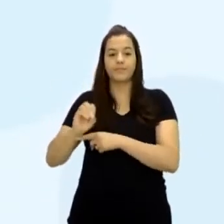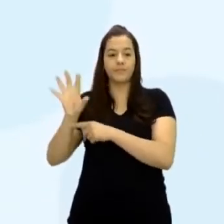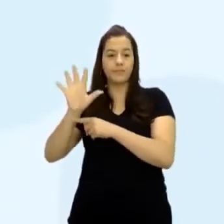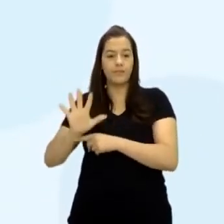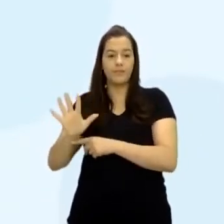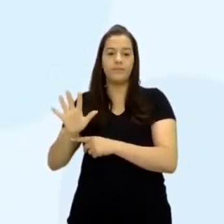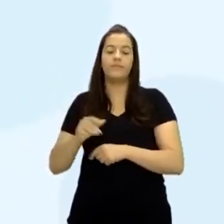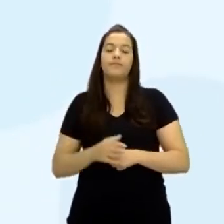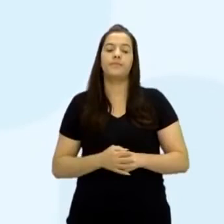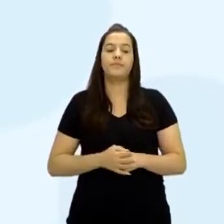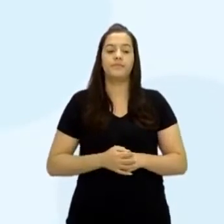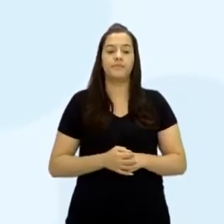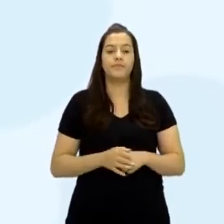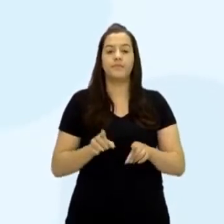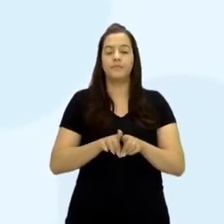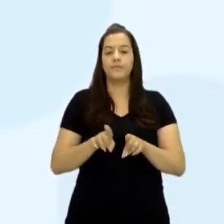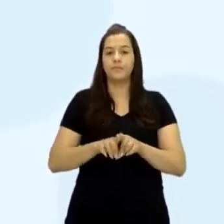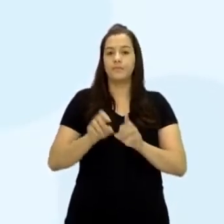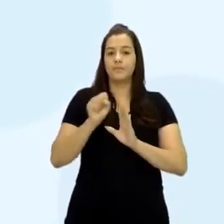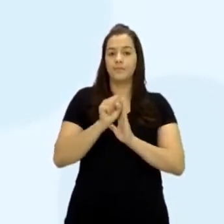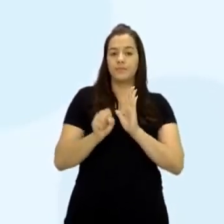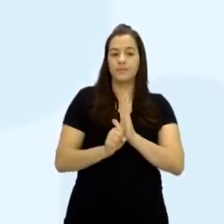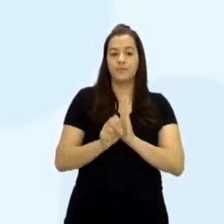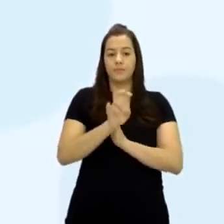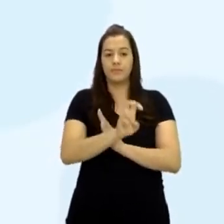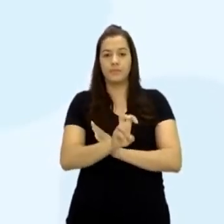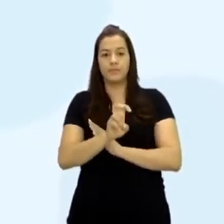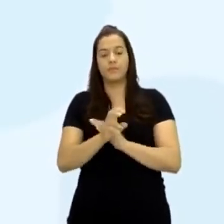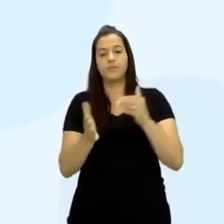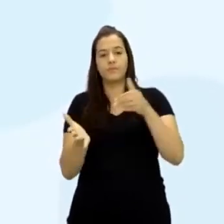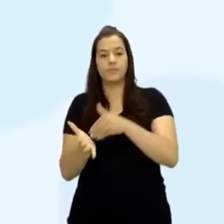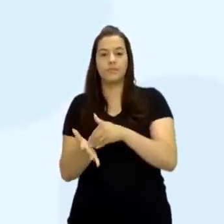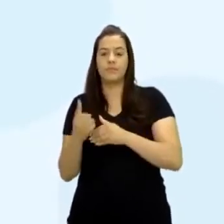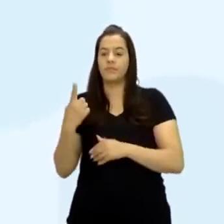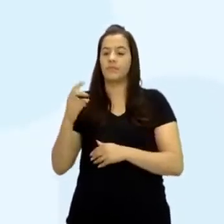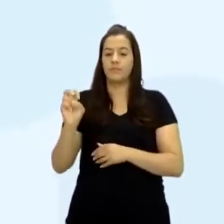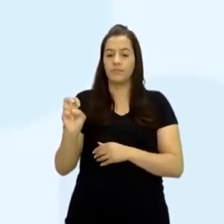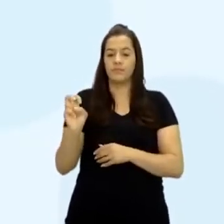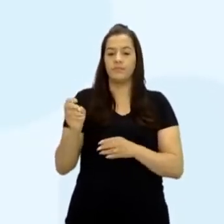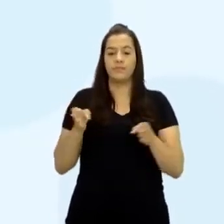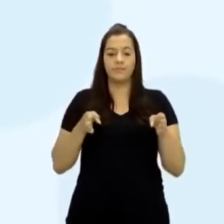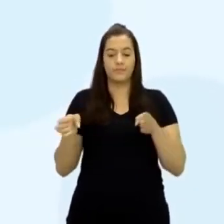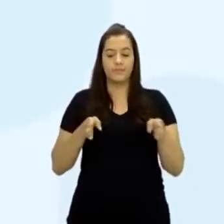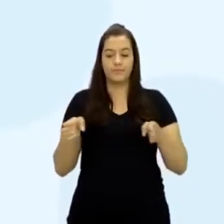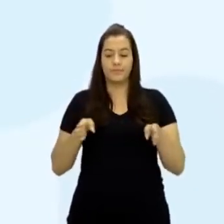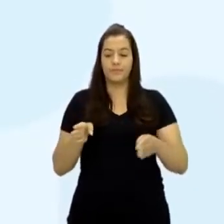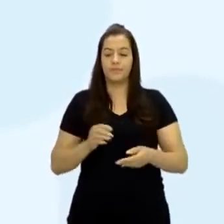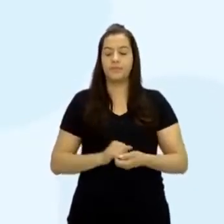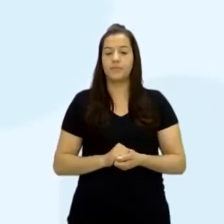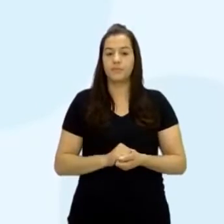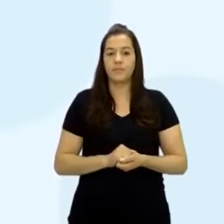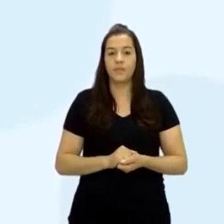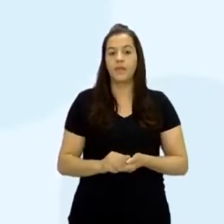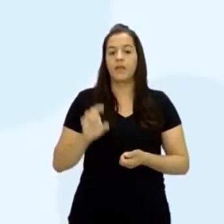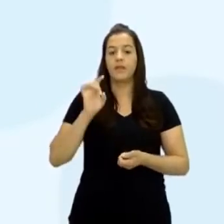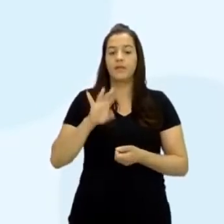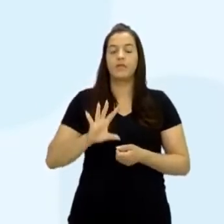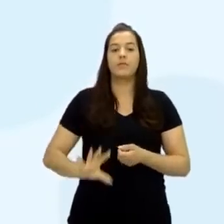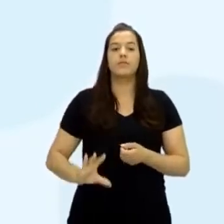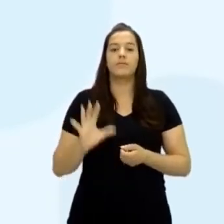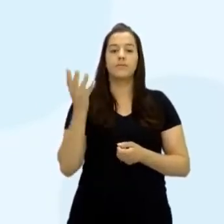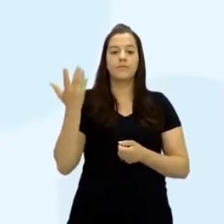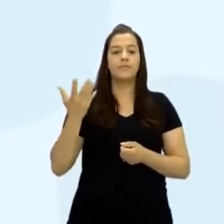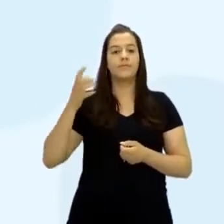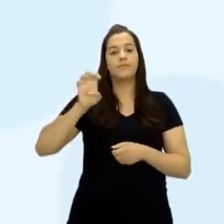Ocidental, nos séculos V ao século XV. O feudalismo só acontece,